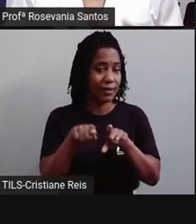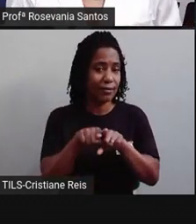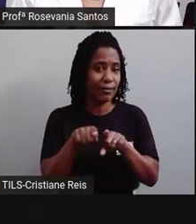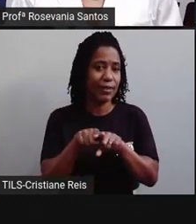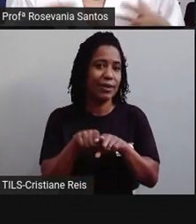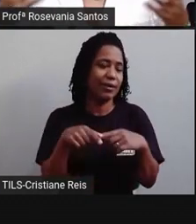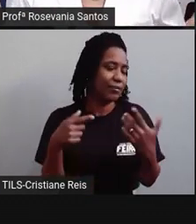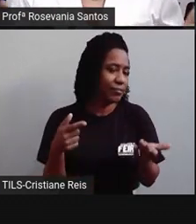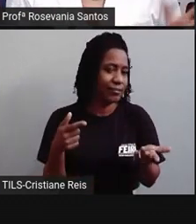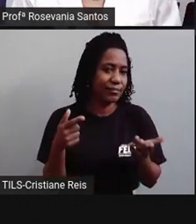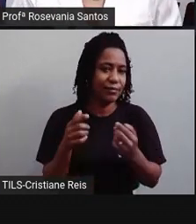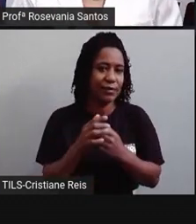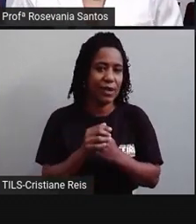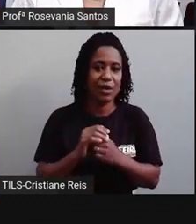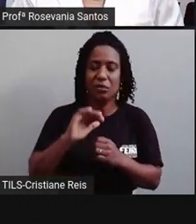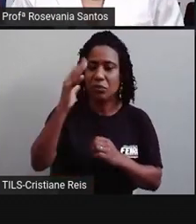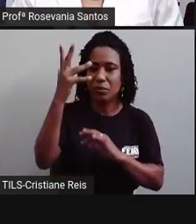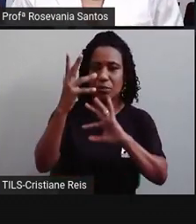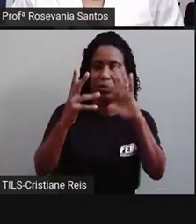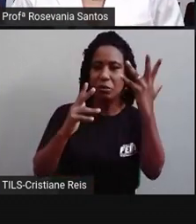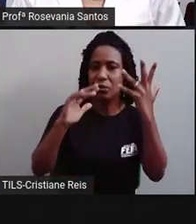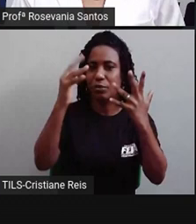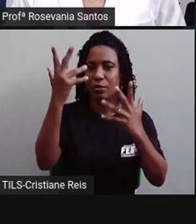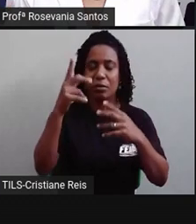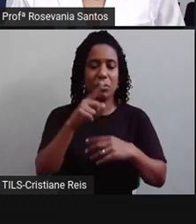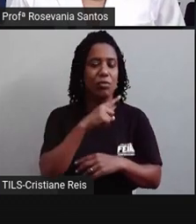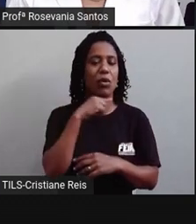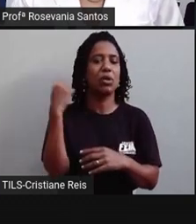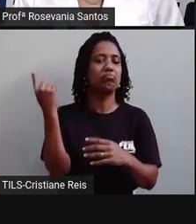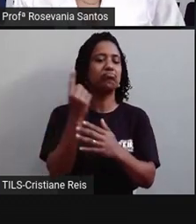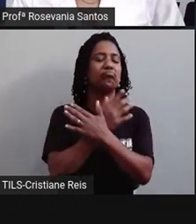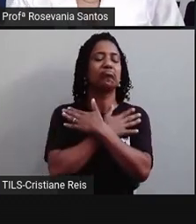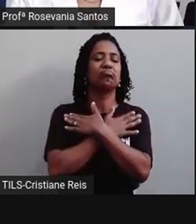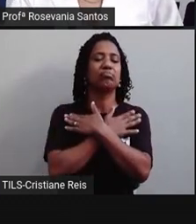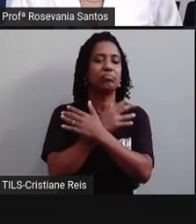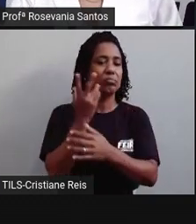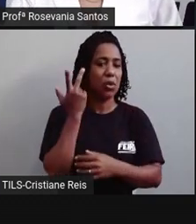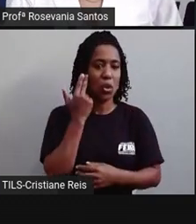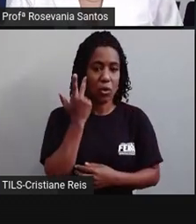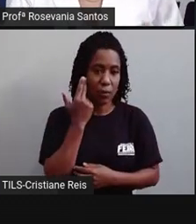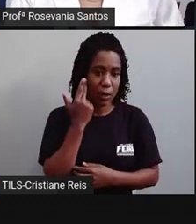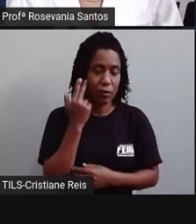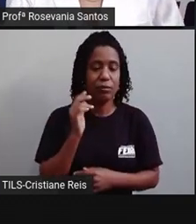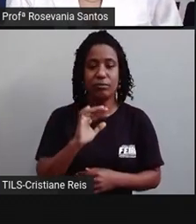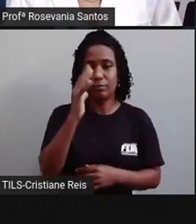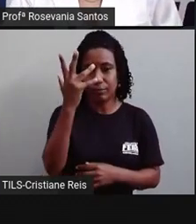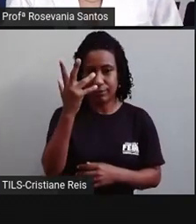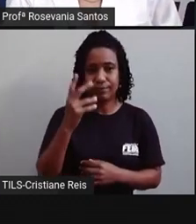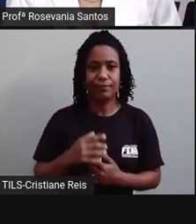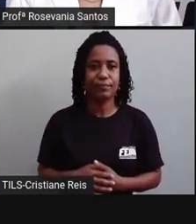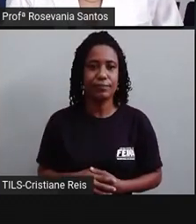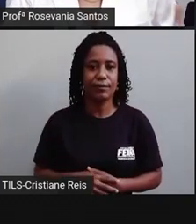sei lá, os casos súbitos, né, de mortes súbitas, aí, referente a... a diversas